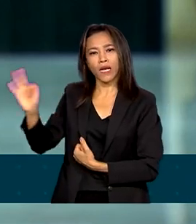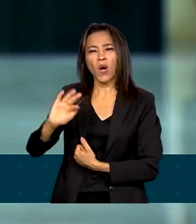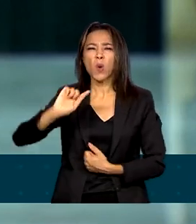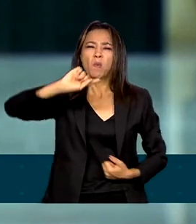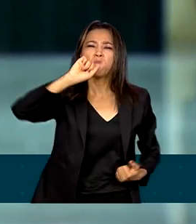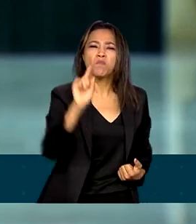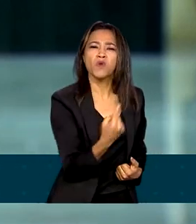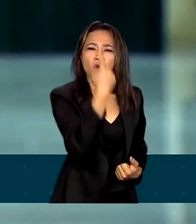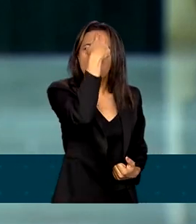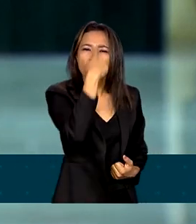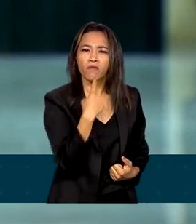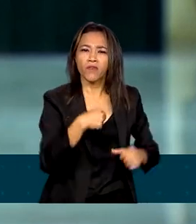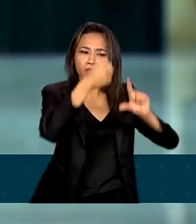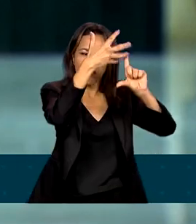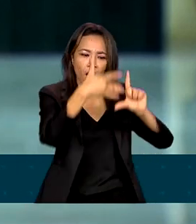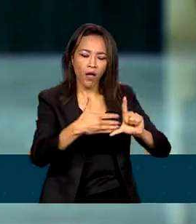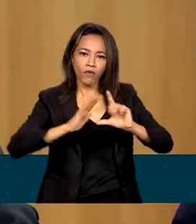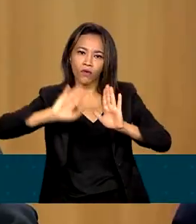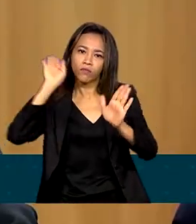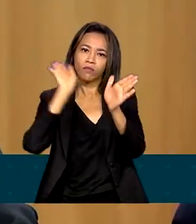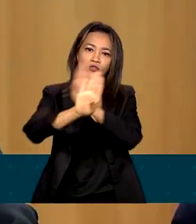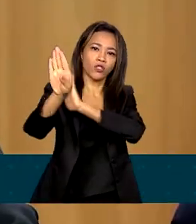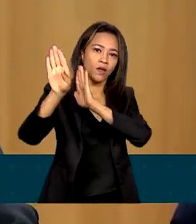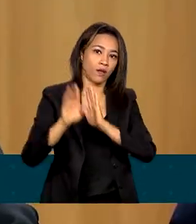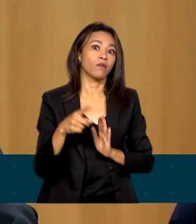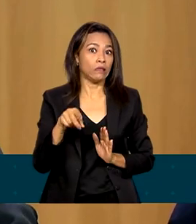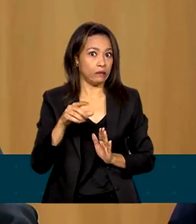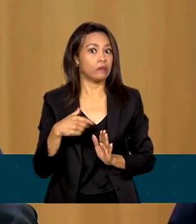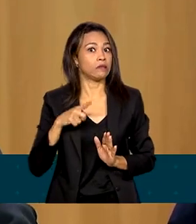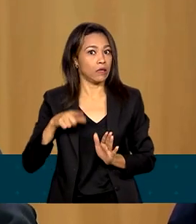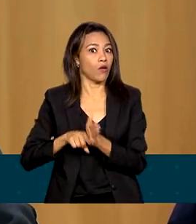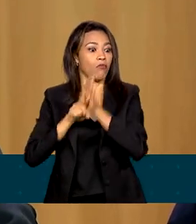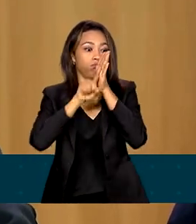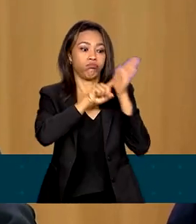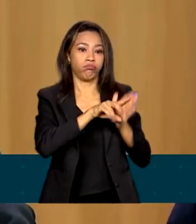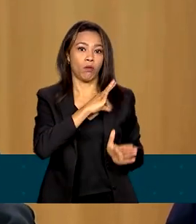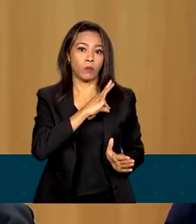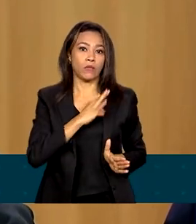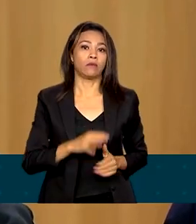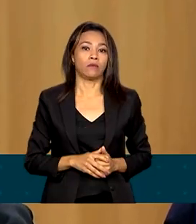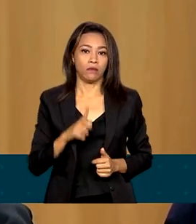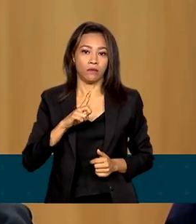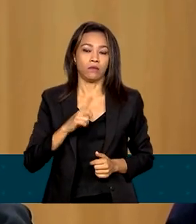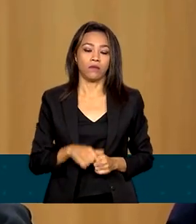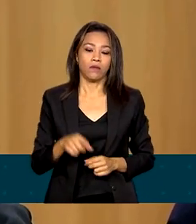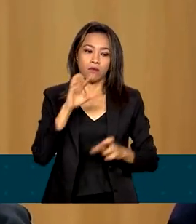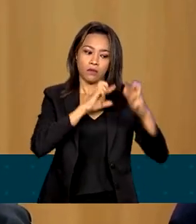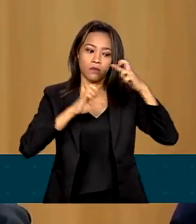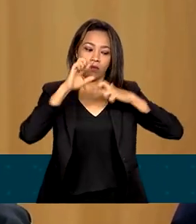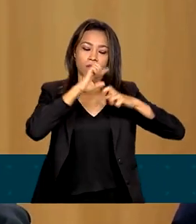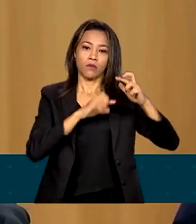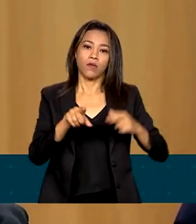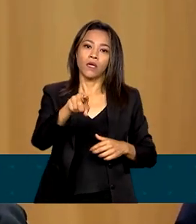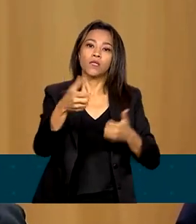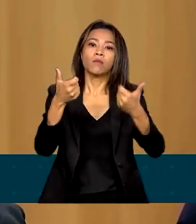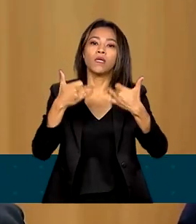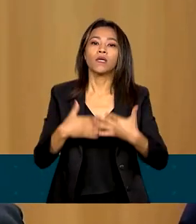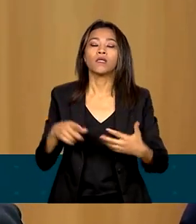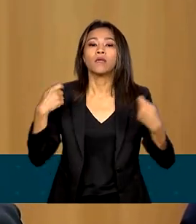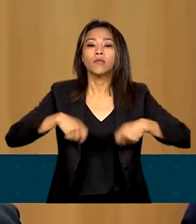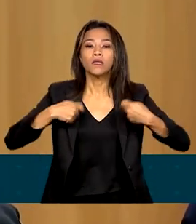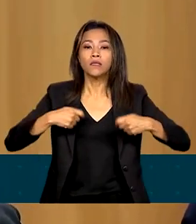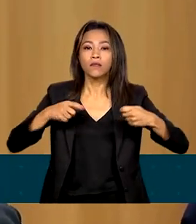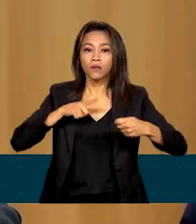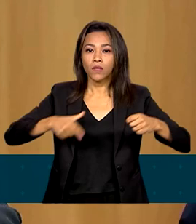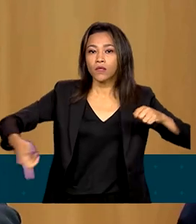derrubados e estão sendo investigados. Esse trabalho visa a que haja um intercâmbio de informações